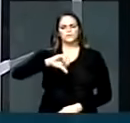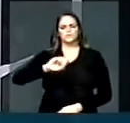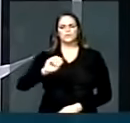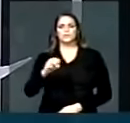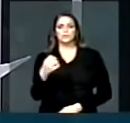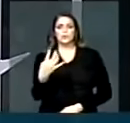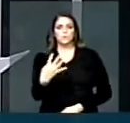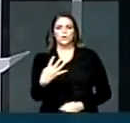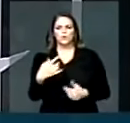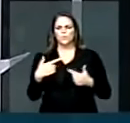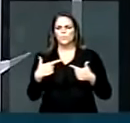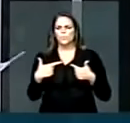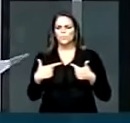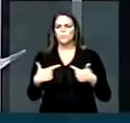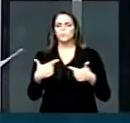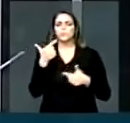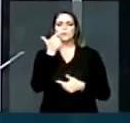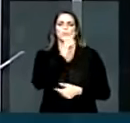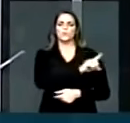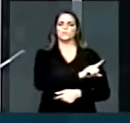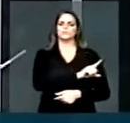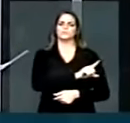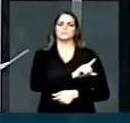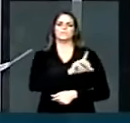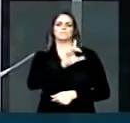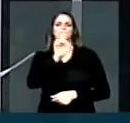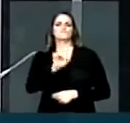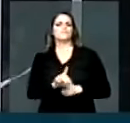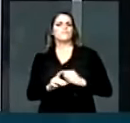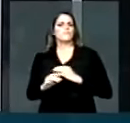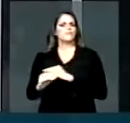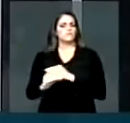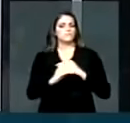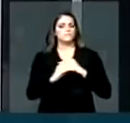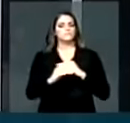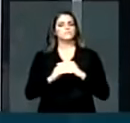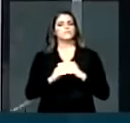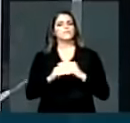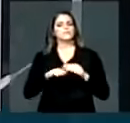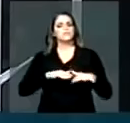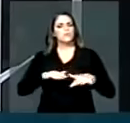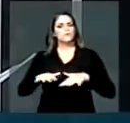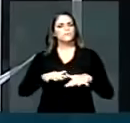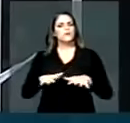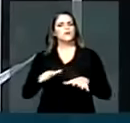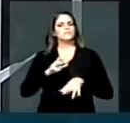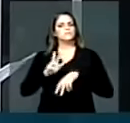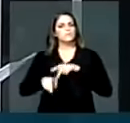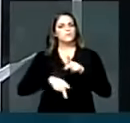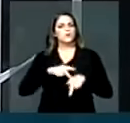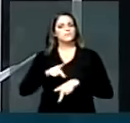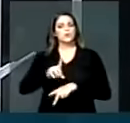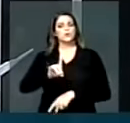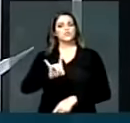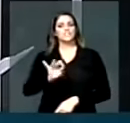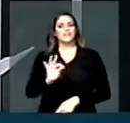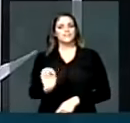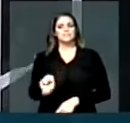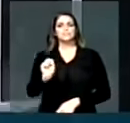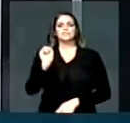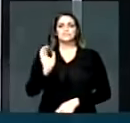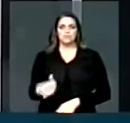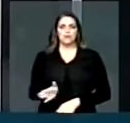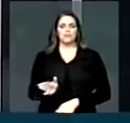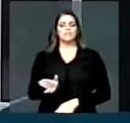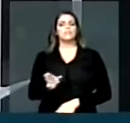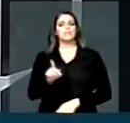restabelecimento de um Estado democrático de direito, por meio do movimento Direta Já. Movimento Direta Já, que